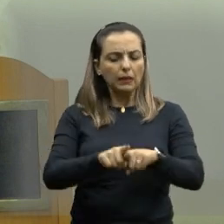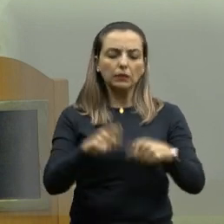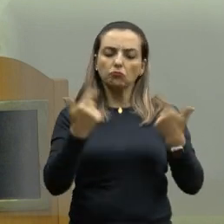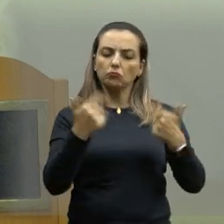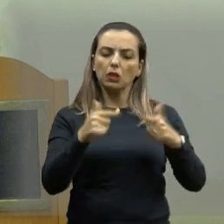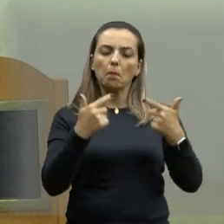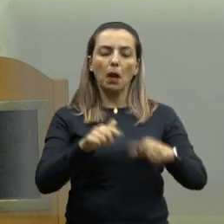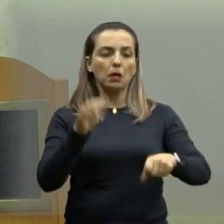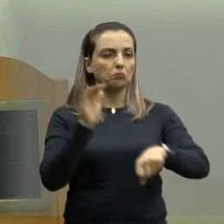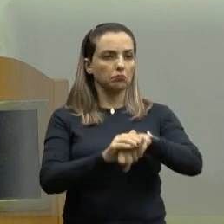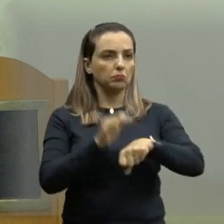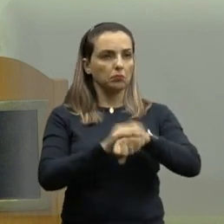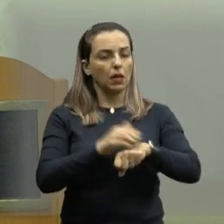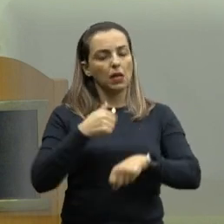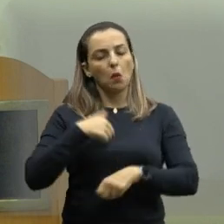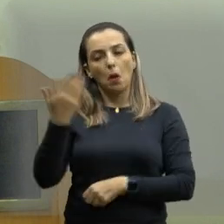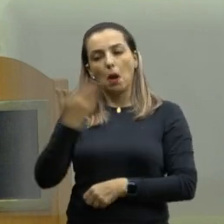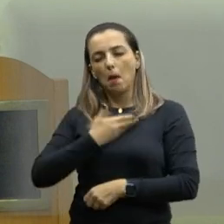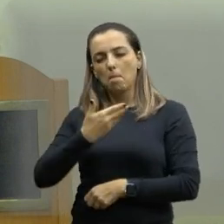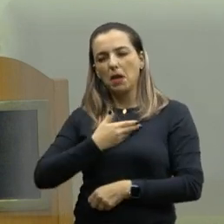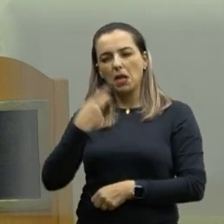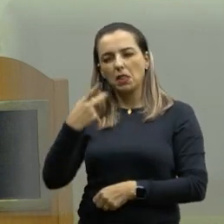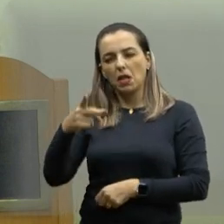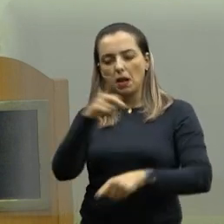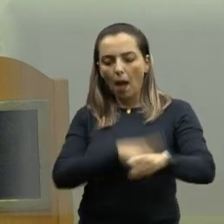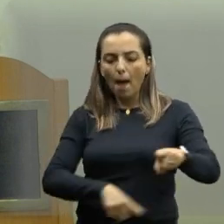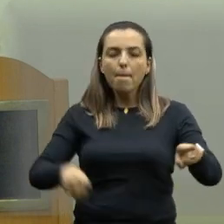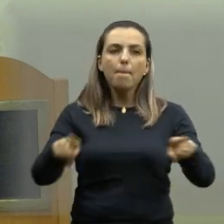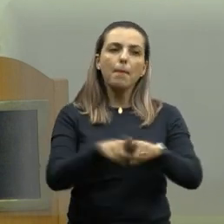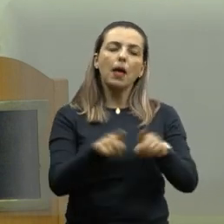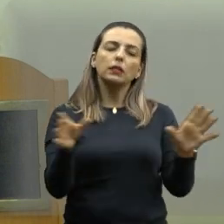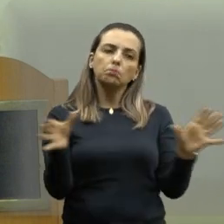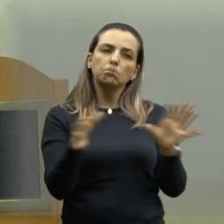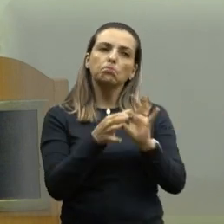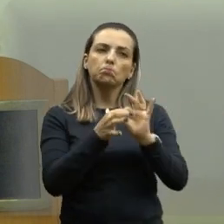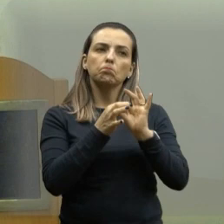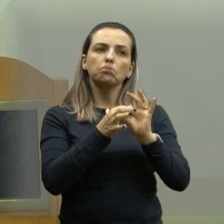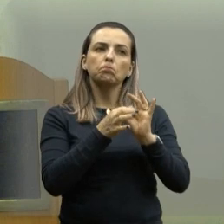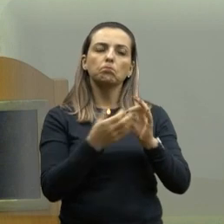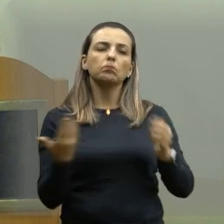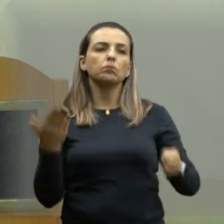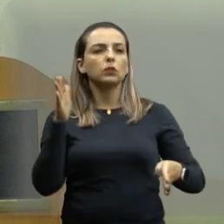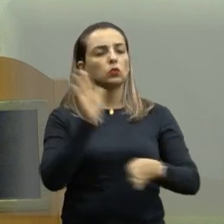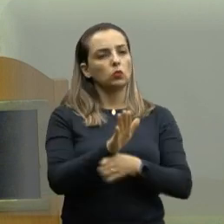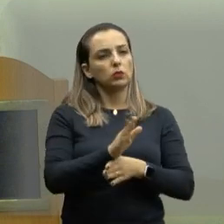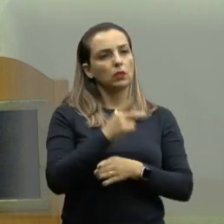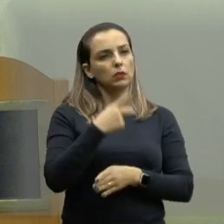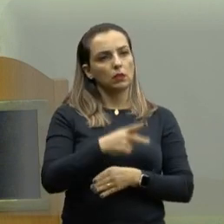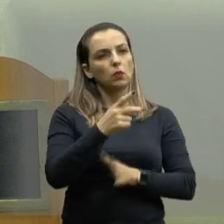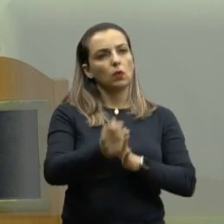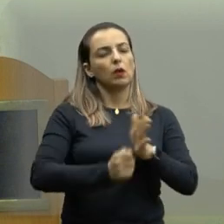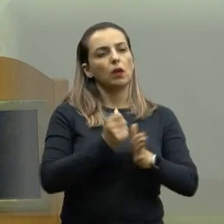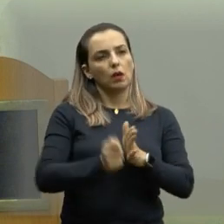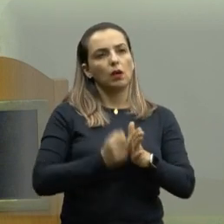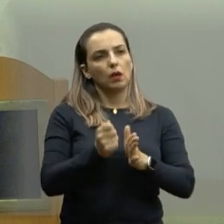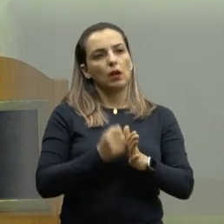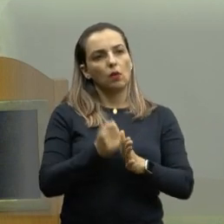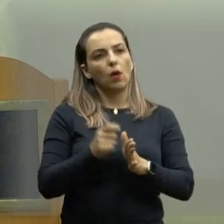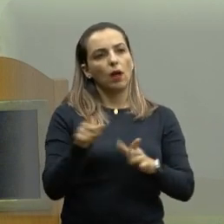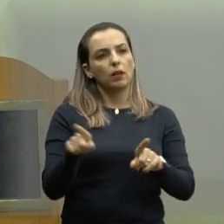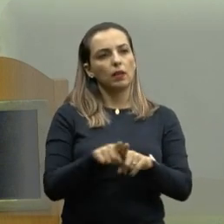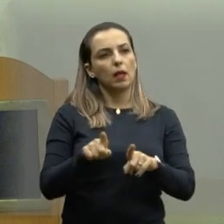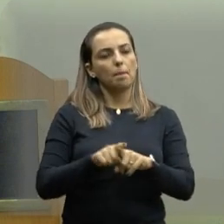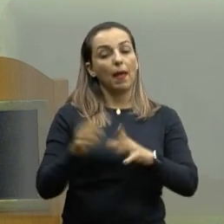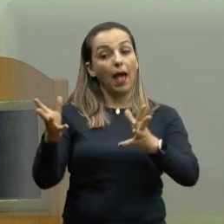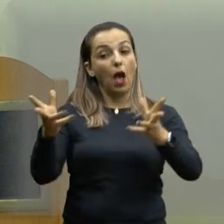ser amiga e também de ser grande parceira e ele poder ajudar tanto a nossa cidade e acolhendo